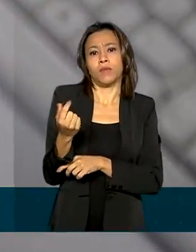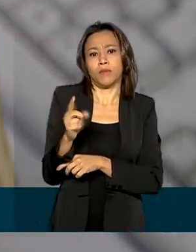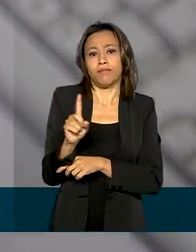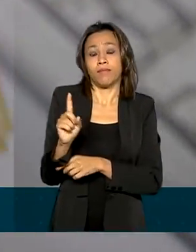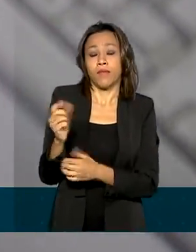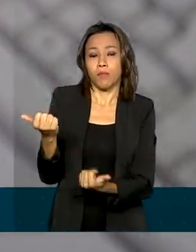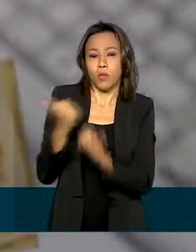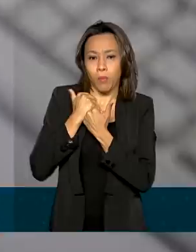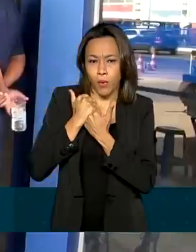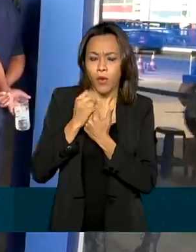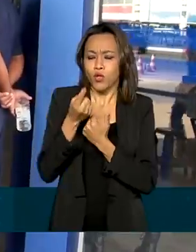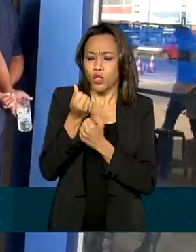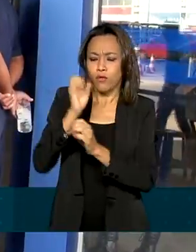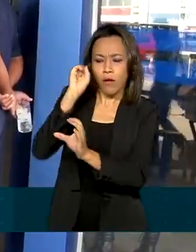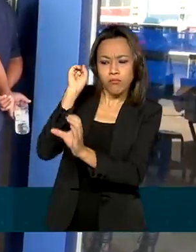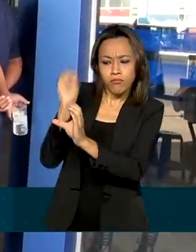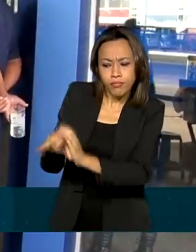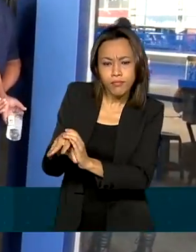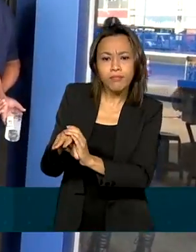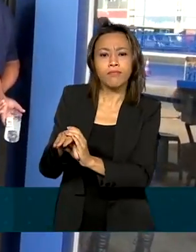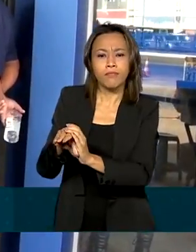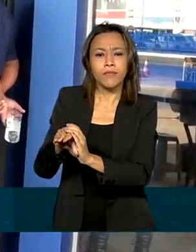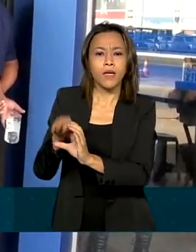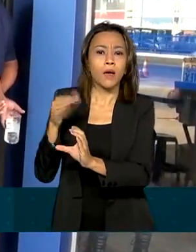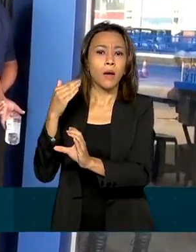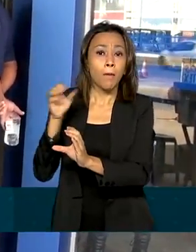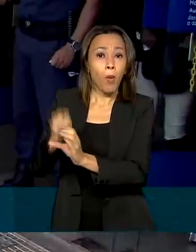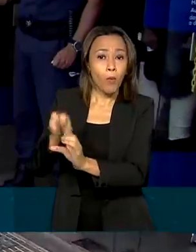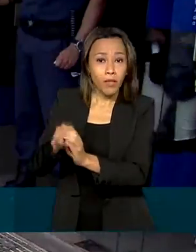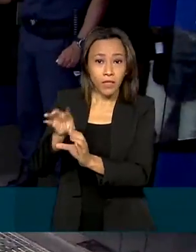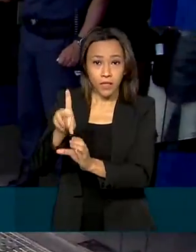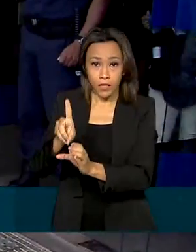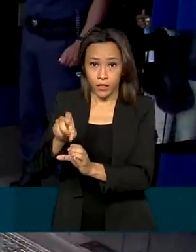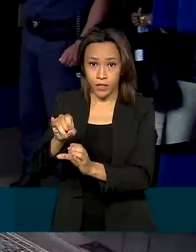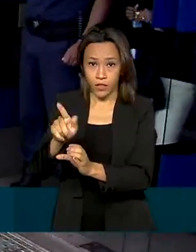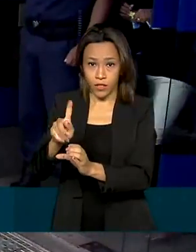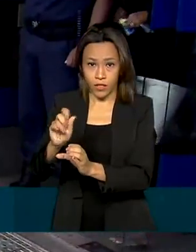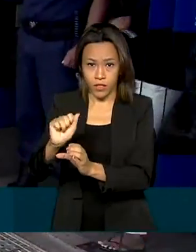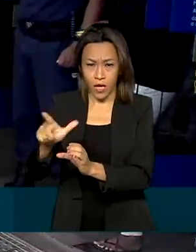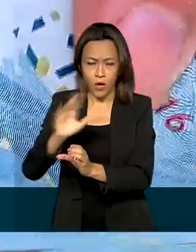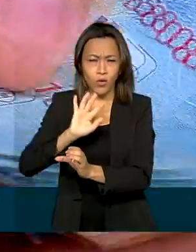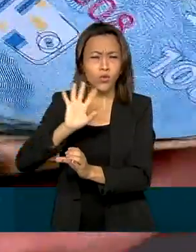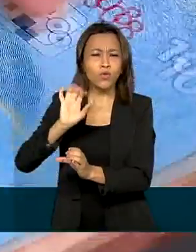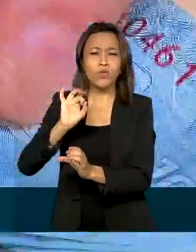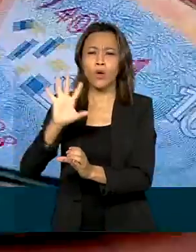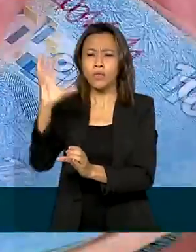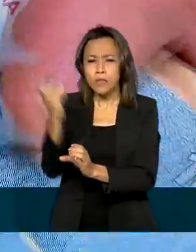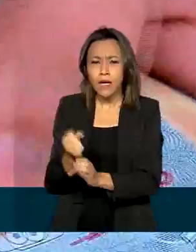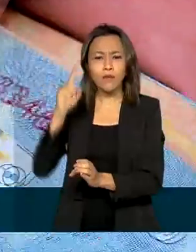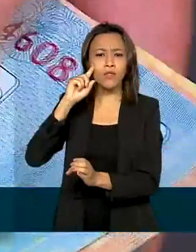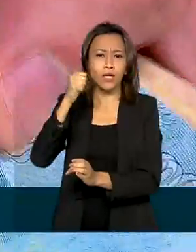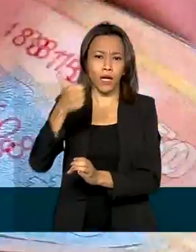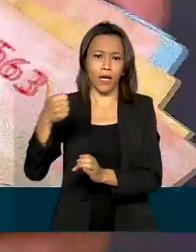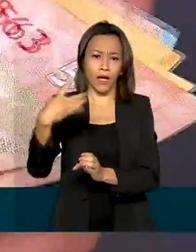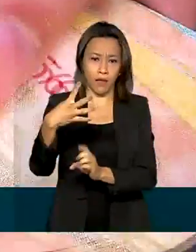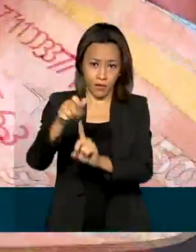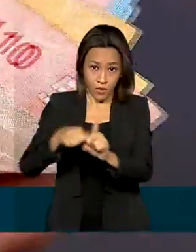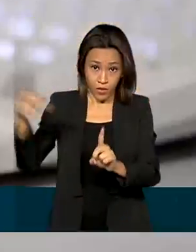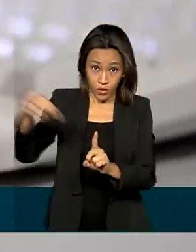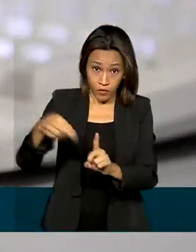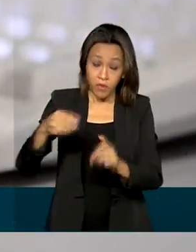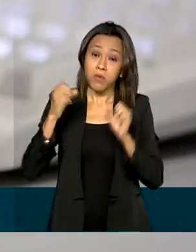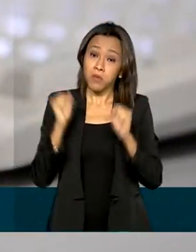será depositado na conta poupança digital e só poderá ser sacado a partir do dia 14 de novembro. Mas já pode ser